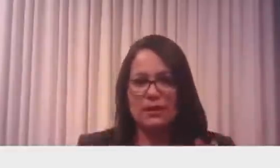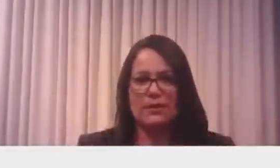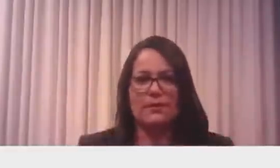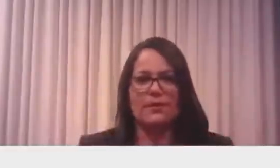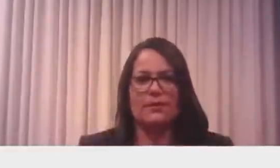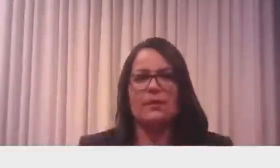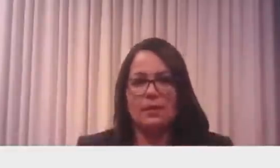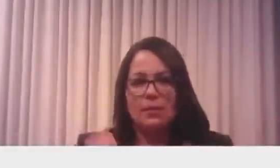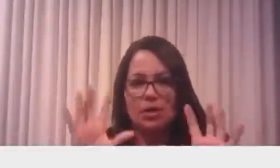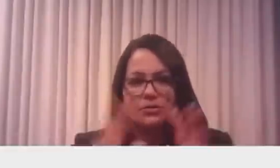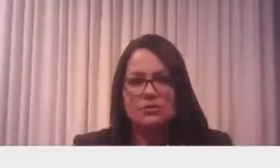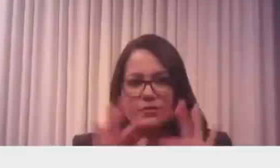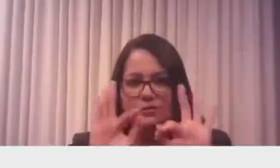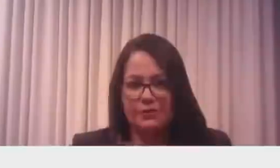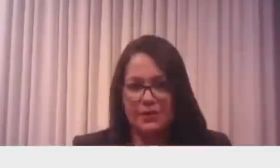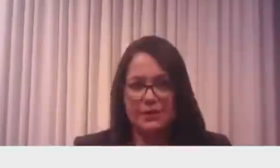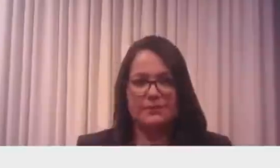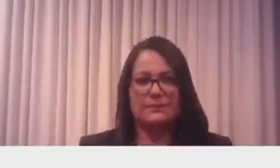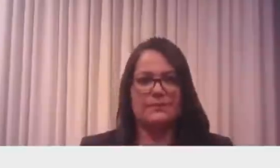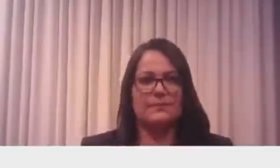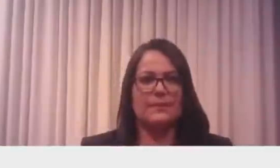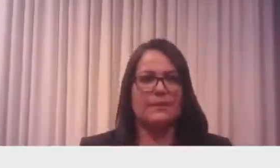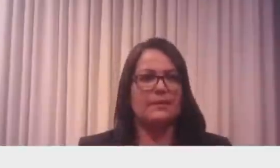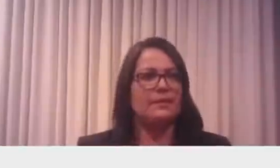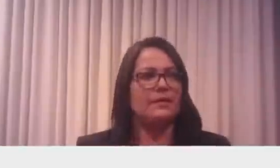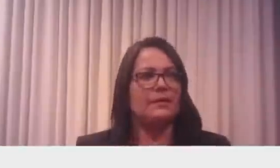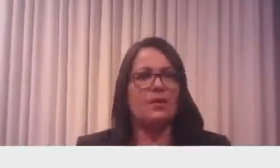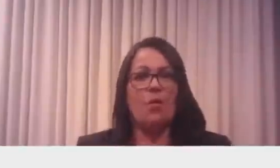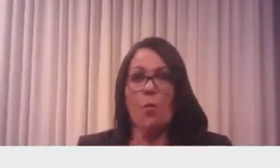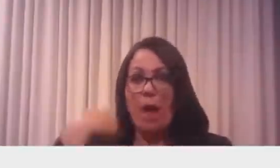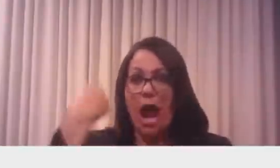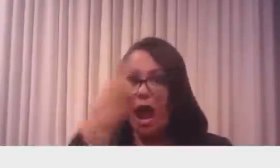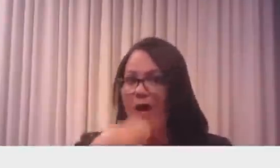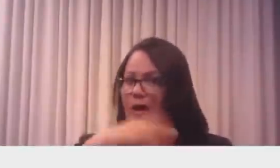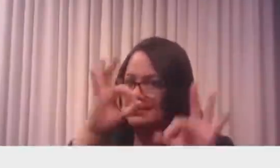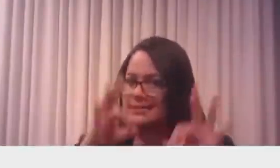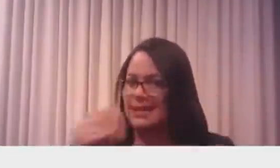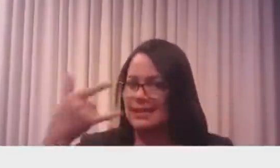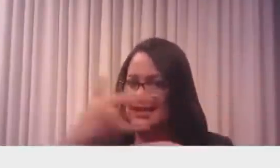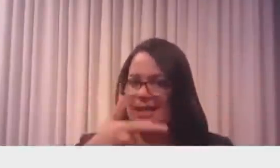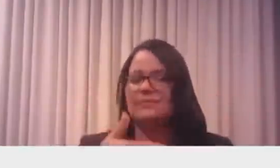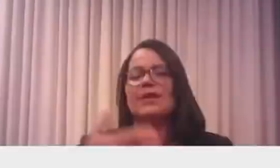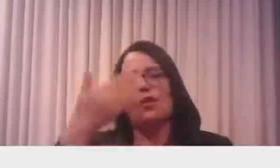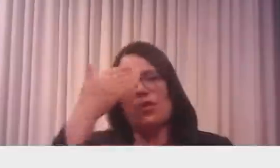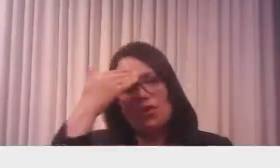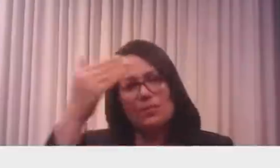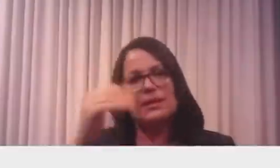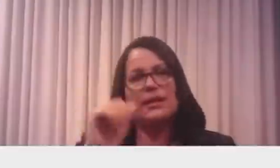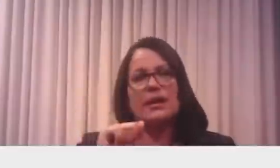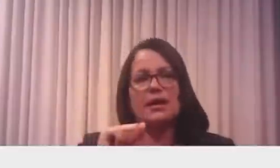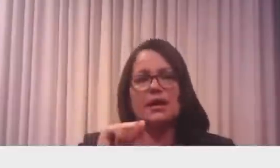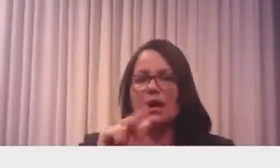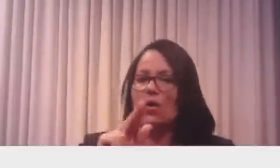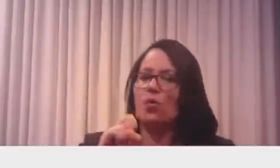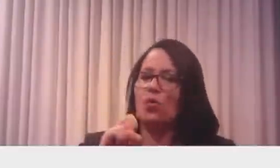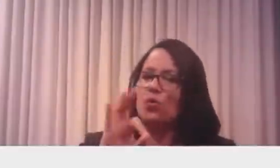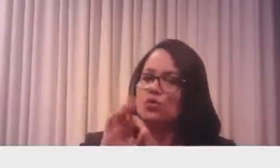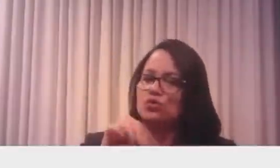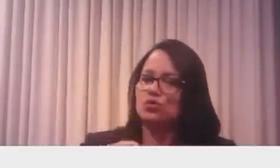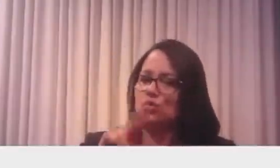Posso encerrar? Parece que foi combinado, uma hora de live. Augusto Nunes, obrigado ao programa Pica nos Viz,